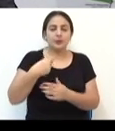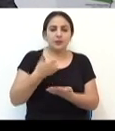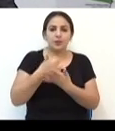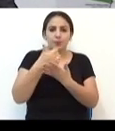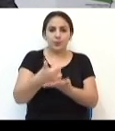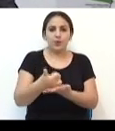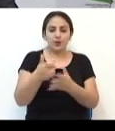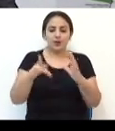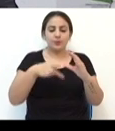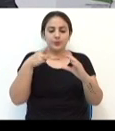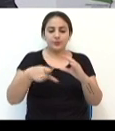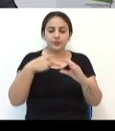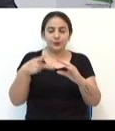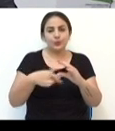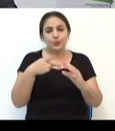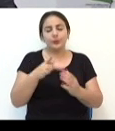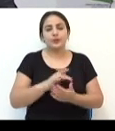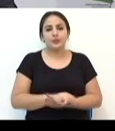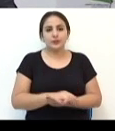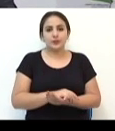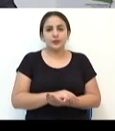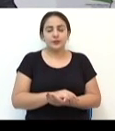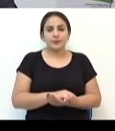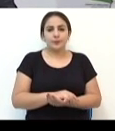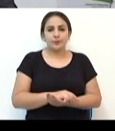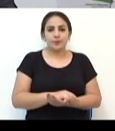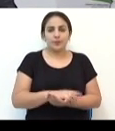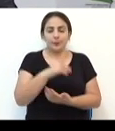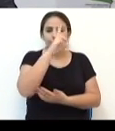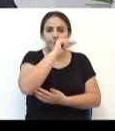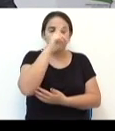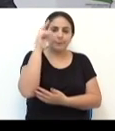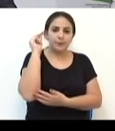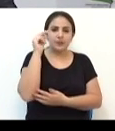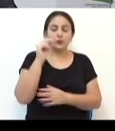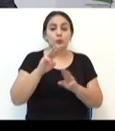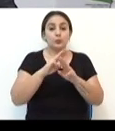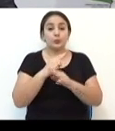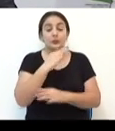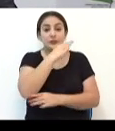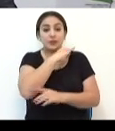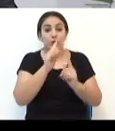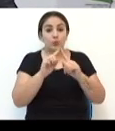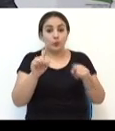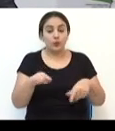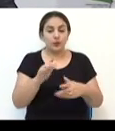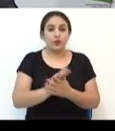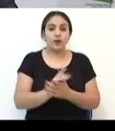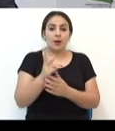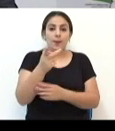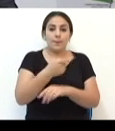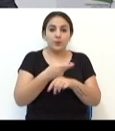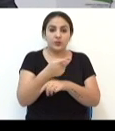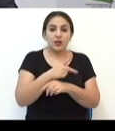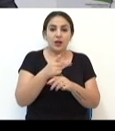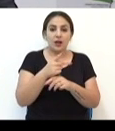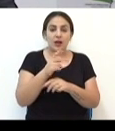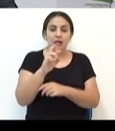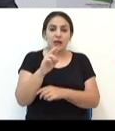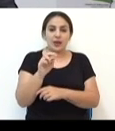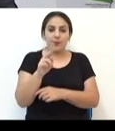da Câmara de Vereadores, do Poder Executivo, do Ministério Público, da Procuradoria da República,